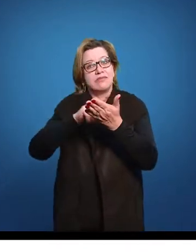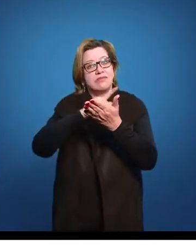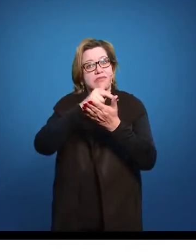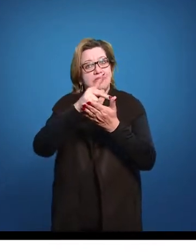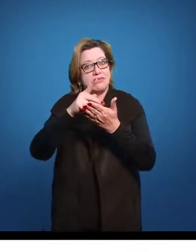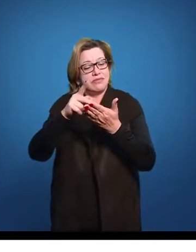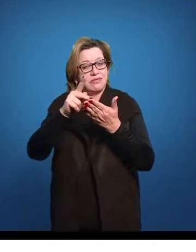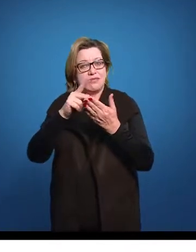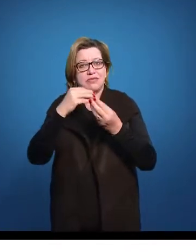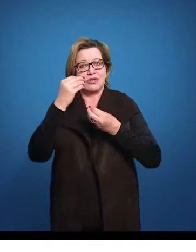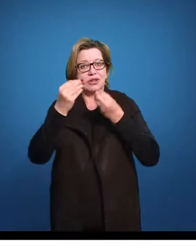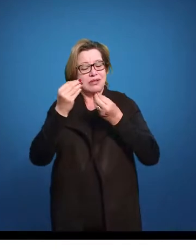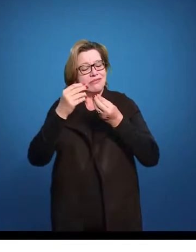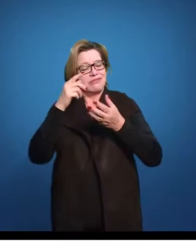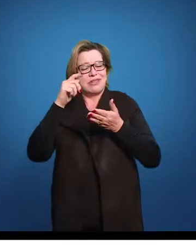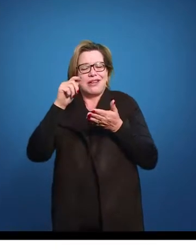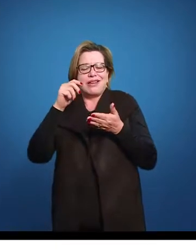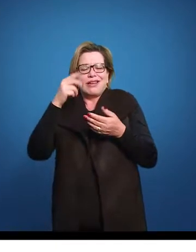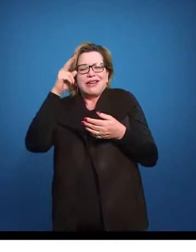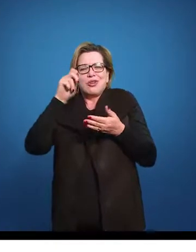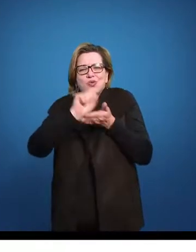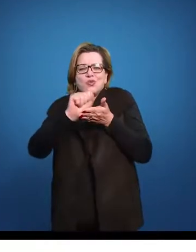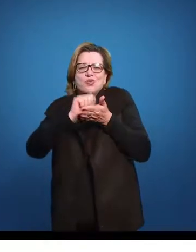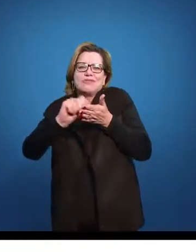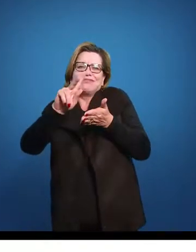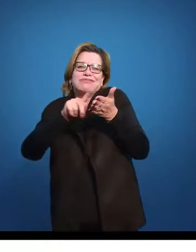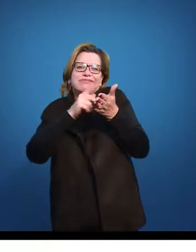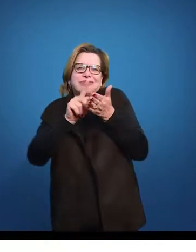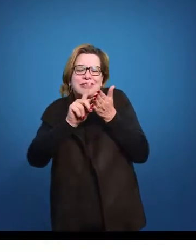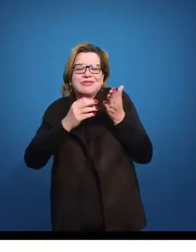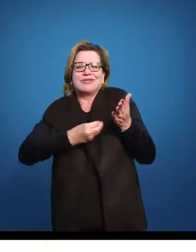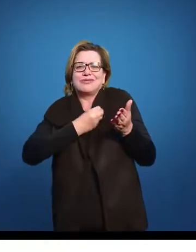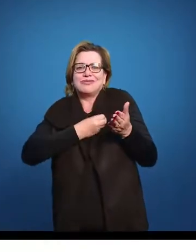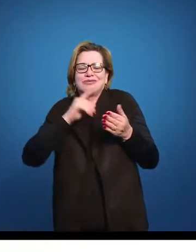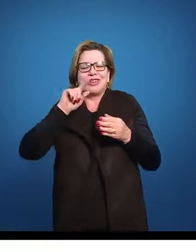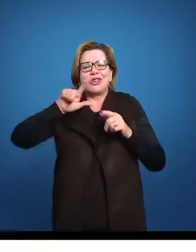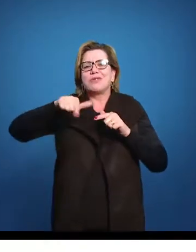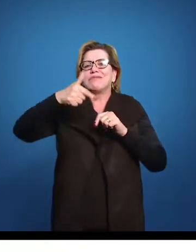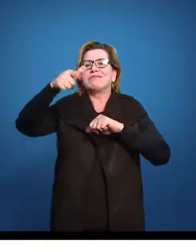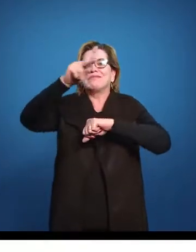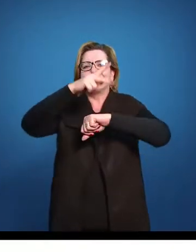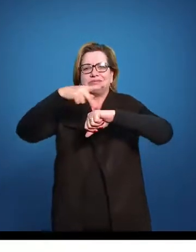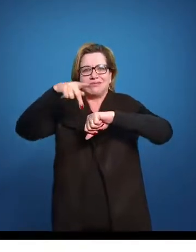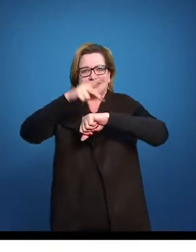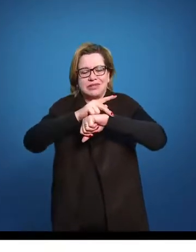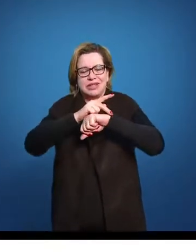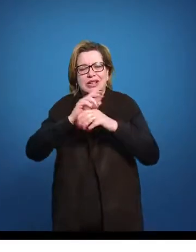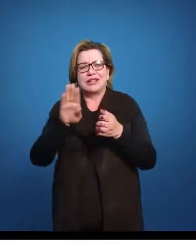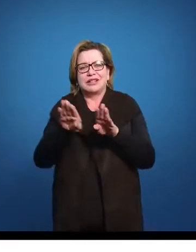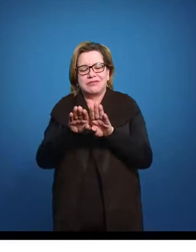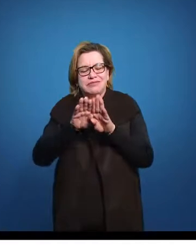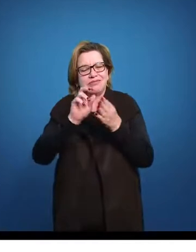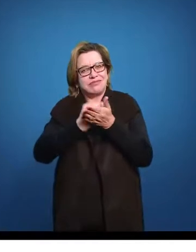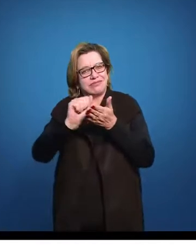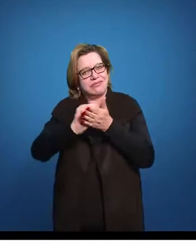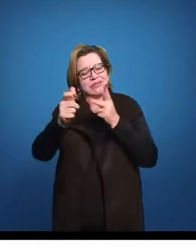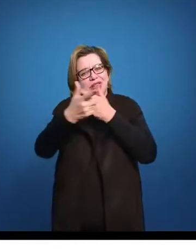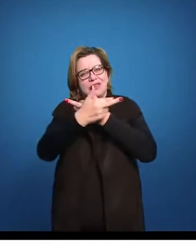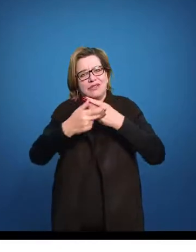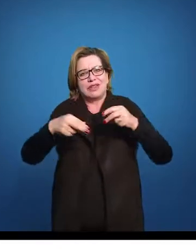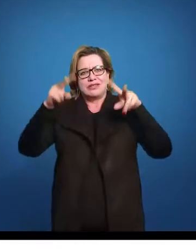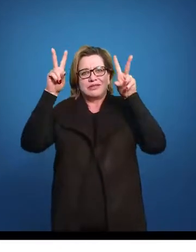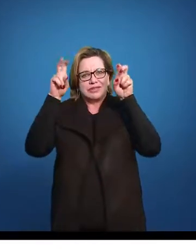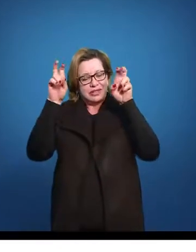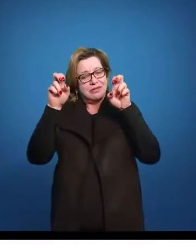logicamente, ele não está no Brasil. Mas ele também vai falar de diversos assuntos, inclusive a questão da escravidão, ainda que de